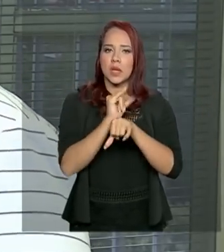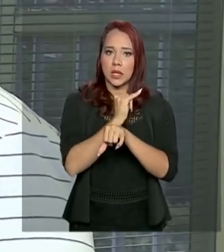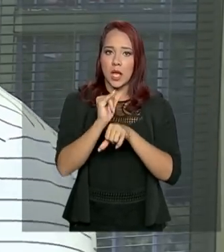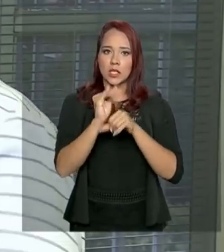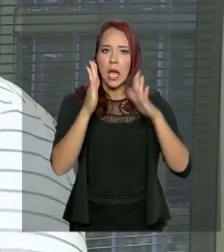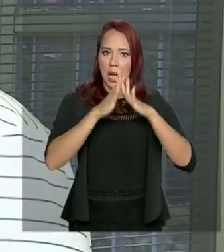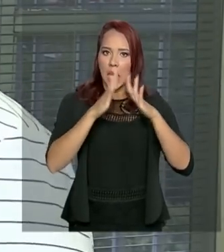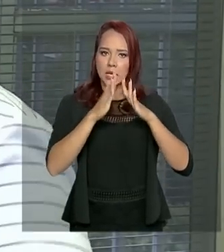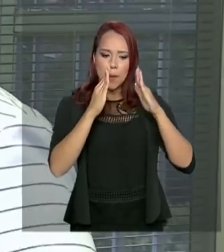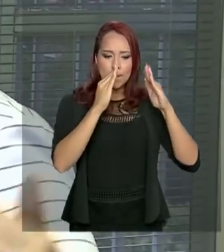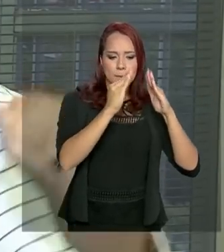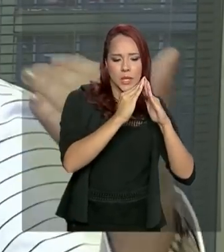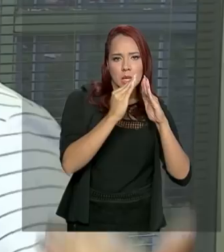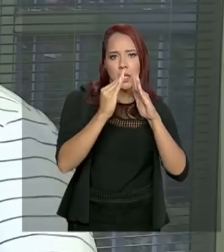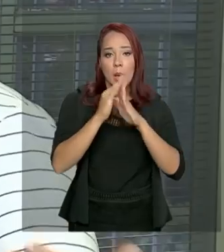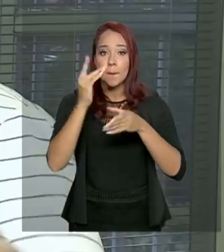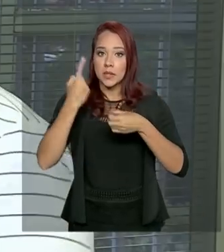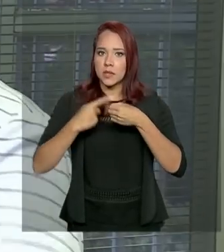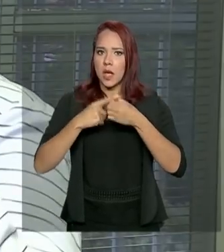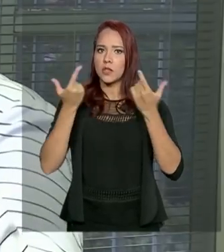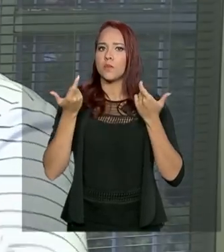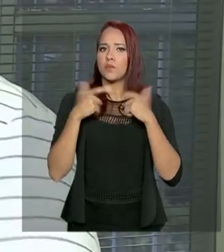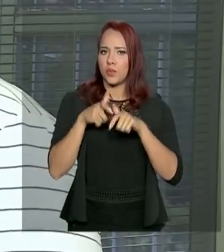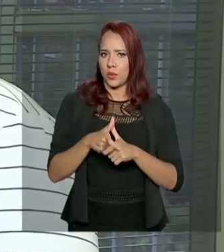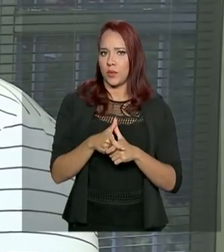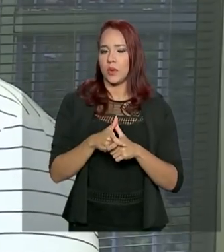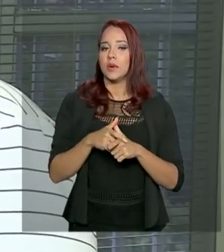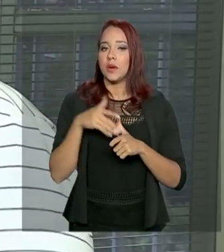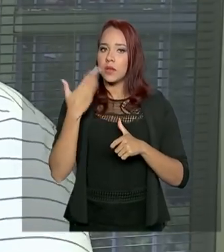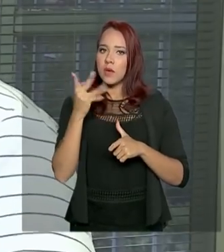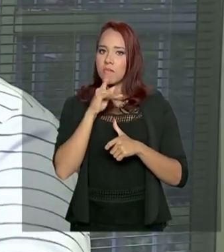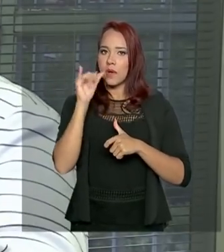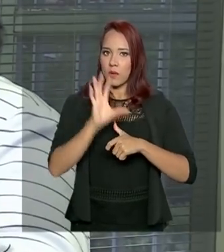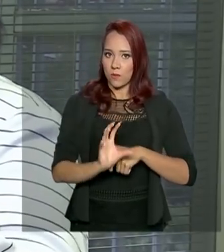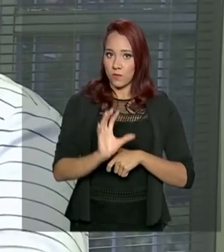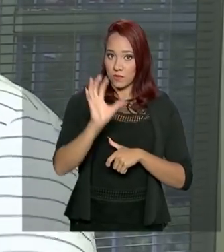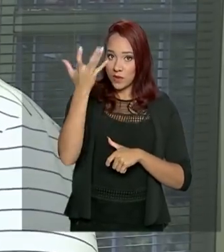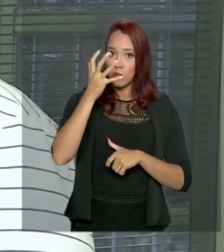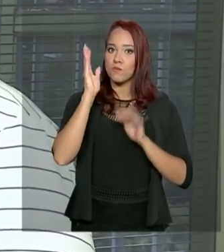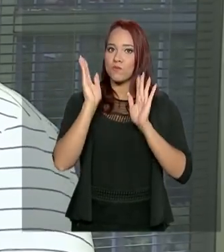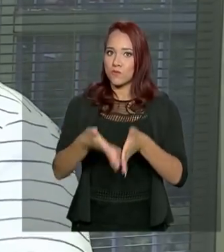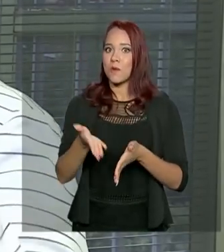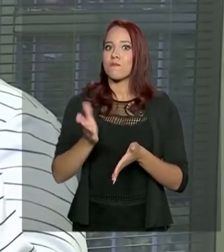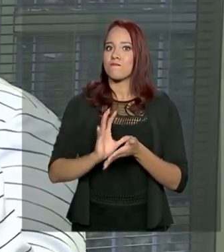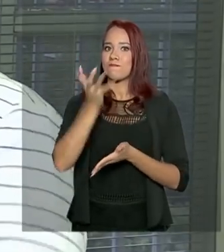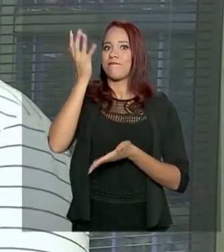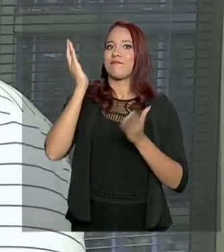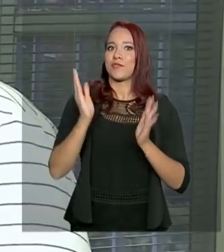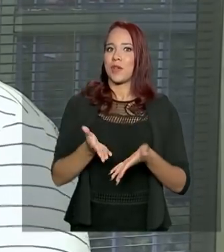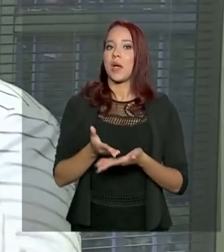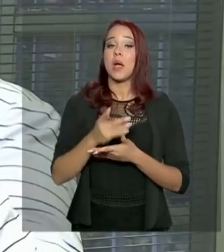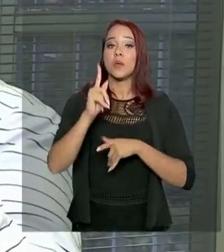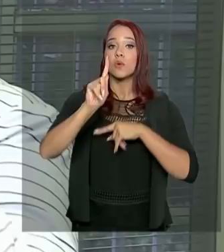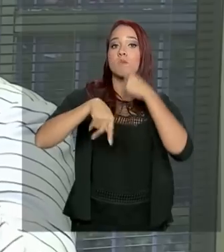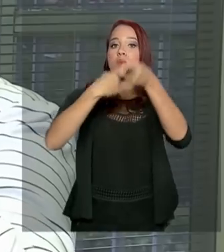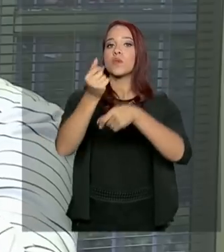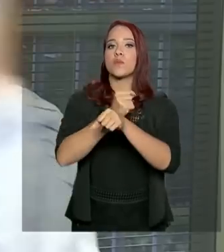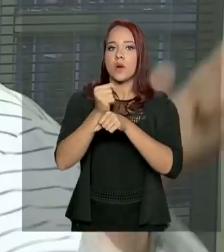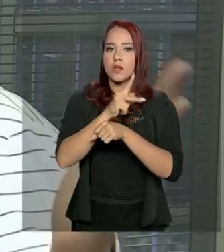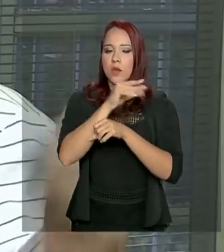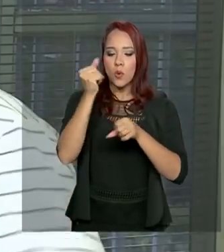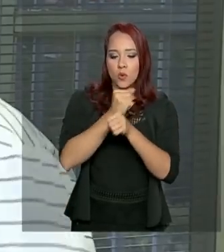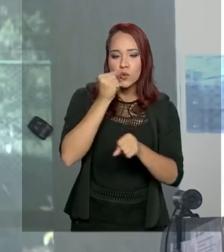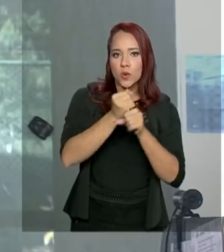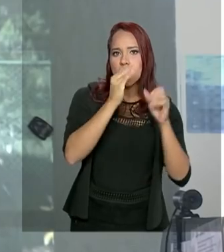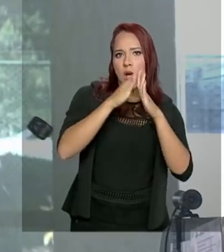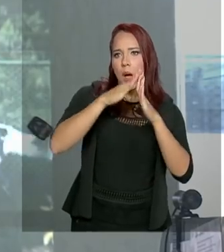casas menores para cidades pequenas. Então, ela vai acontecer, já está acontecendo. No próximo ano, nós vamos construir casas